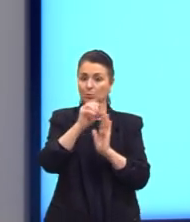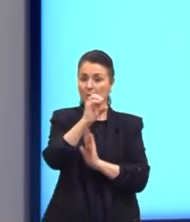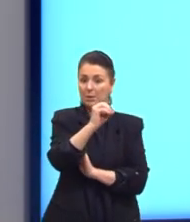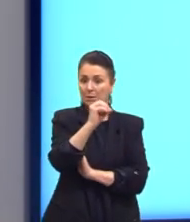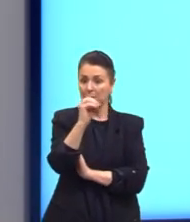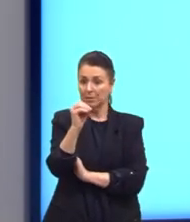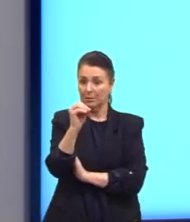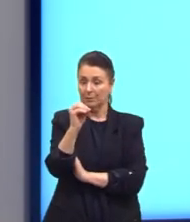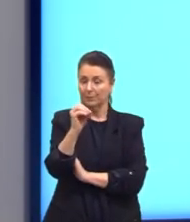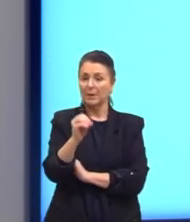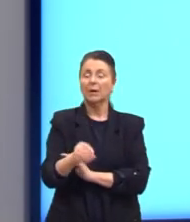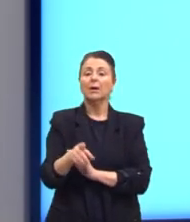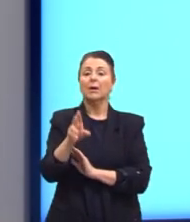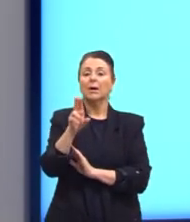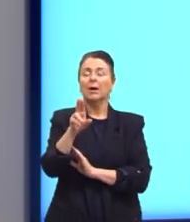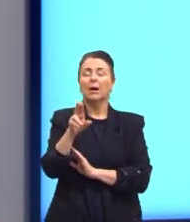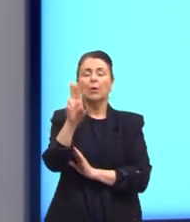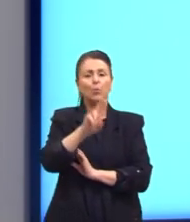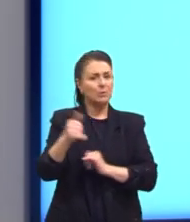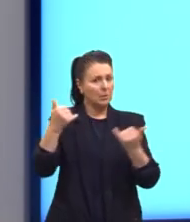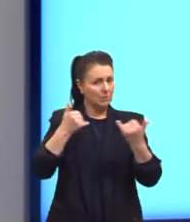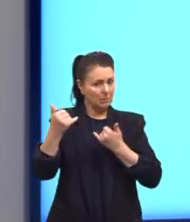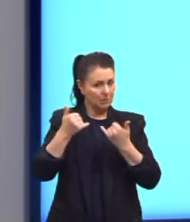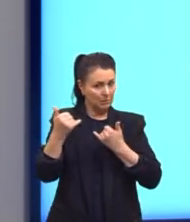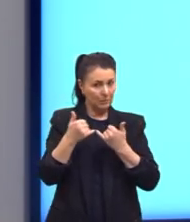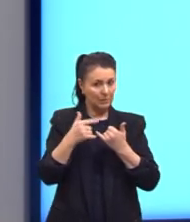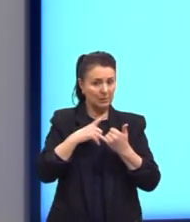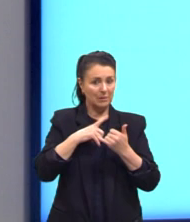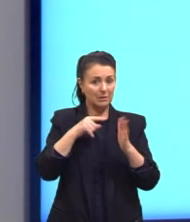Agora, gente vai usar as informações que nós temos.